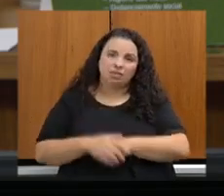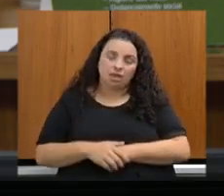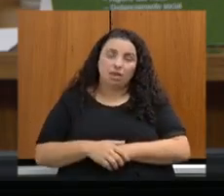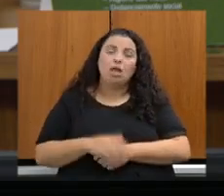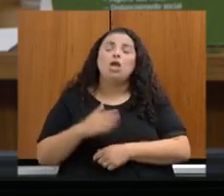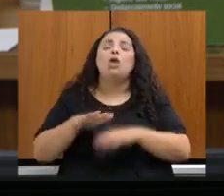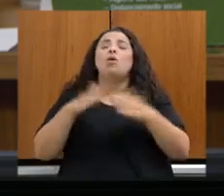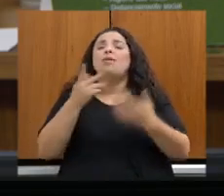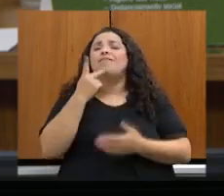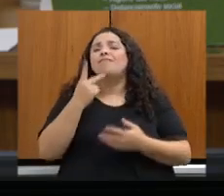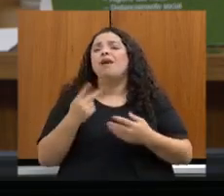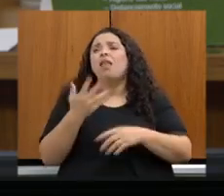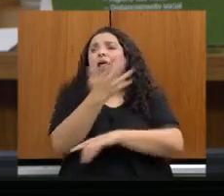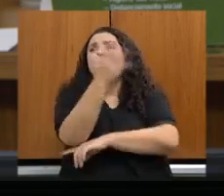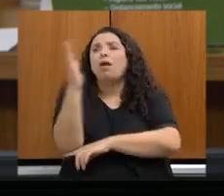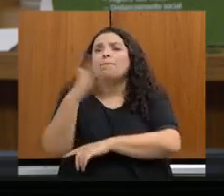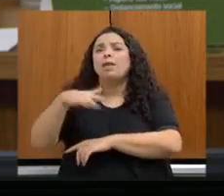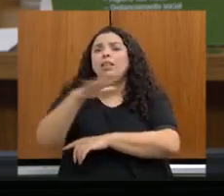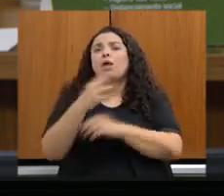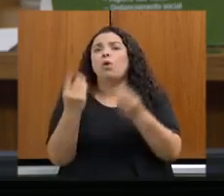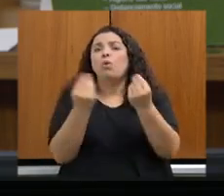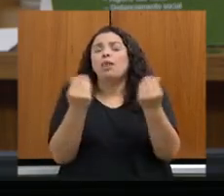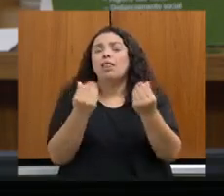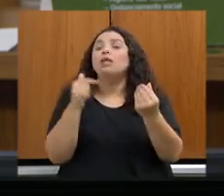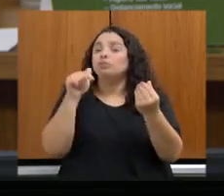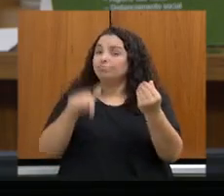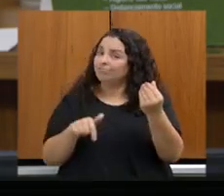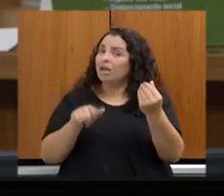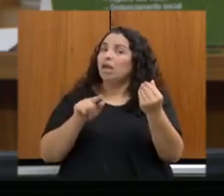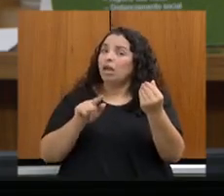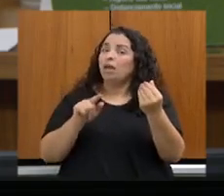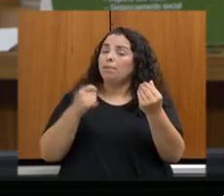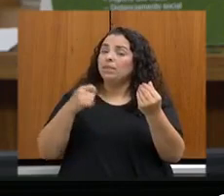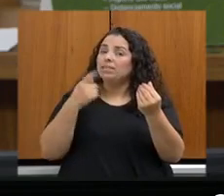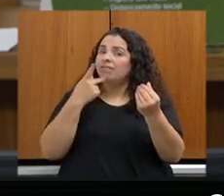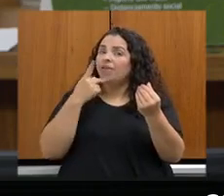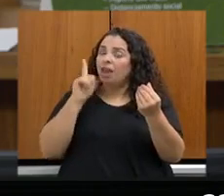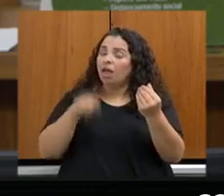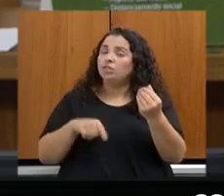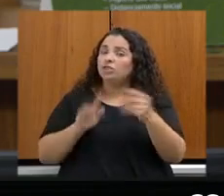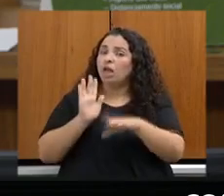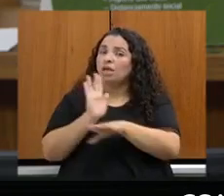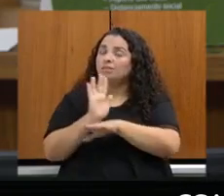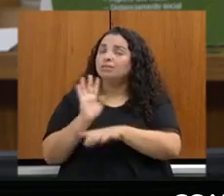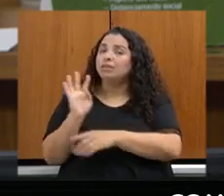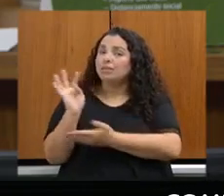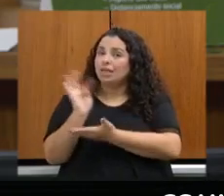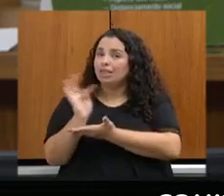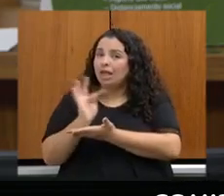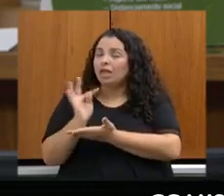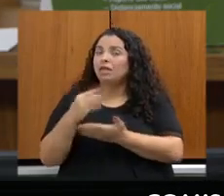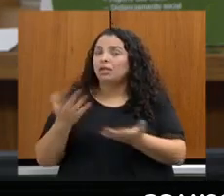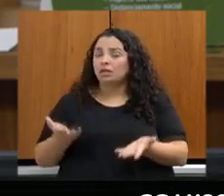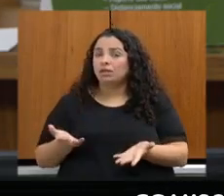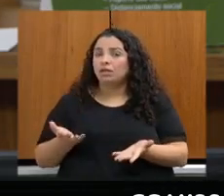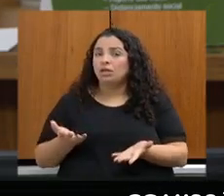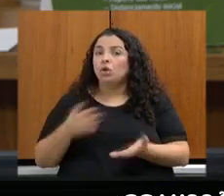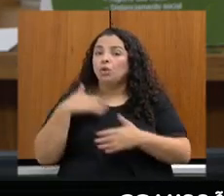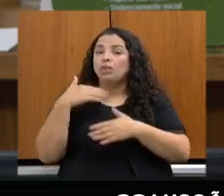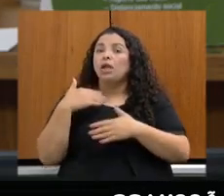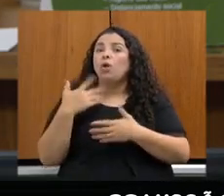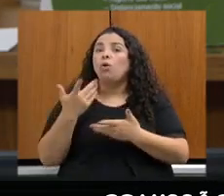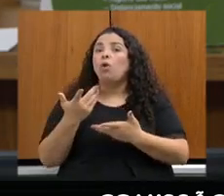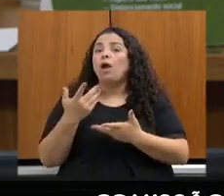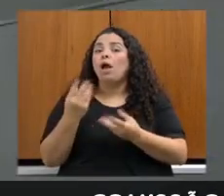ambiental, gente está falando em assistência técnica. O desempenho ambiental tem uma relação muito direta com a assistência